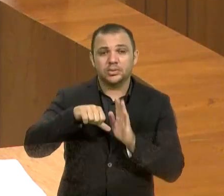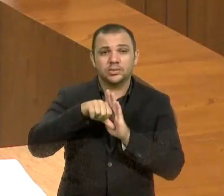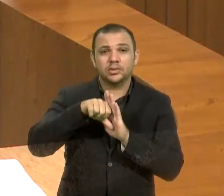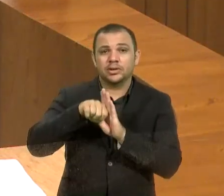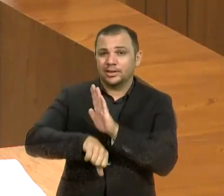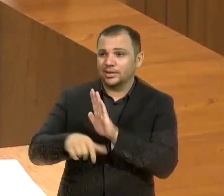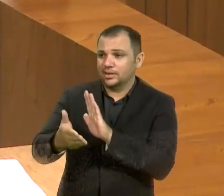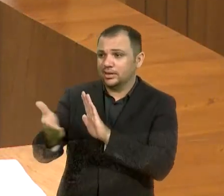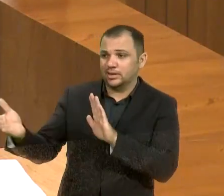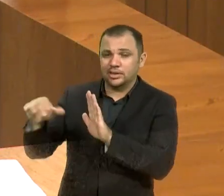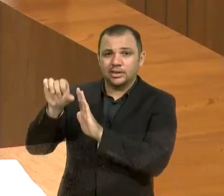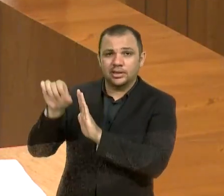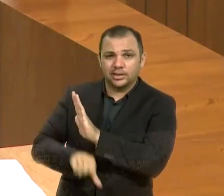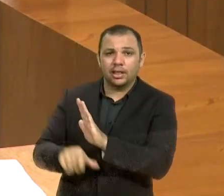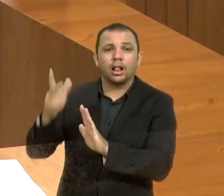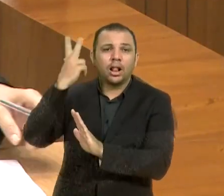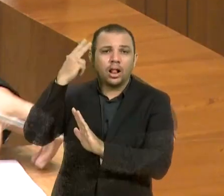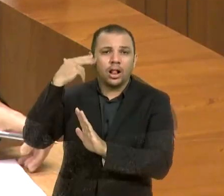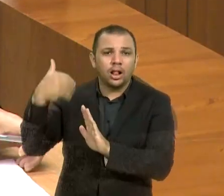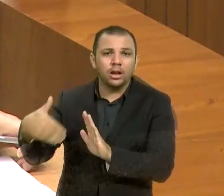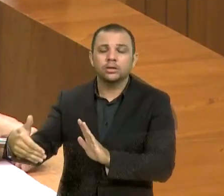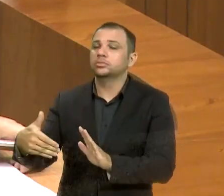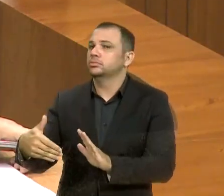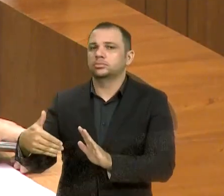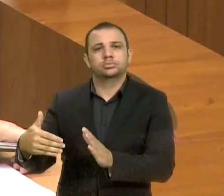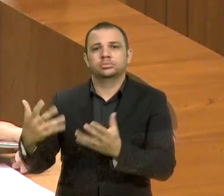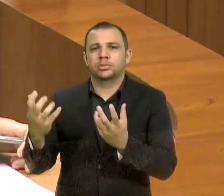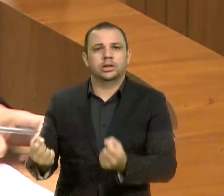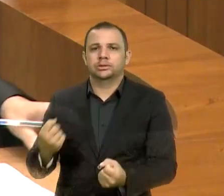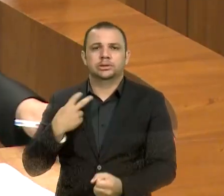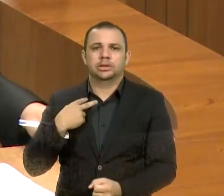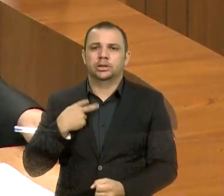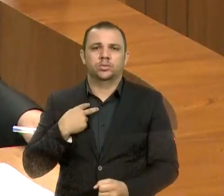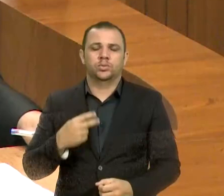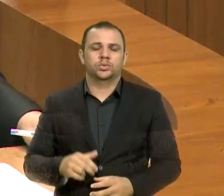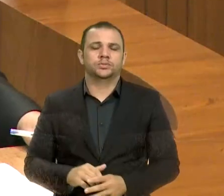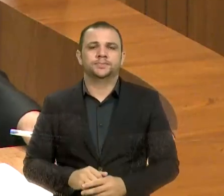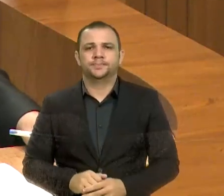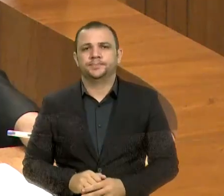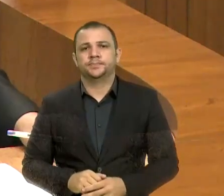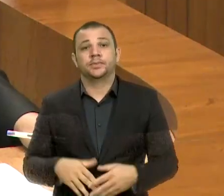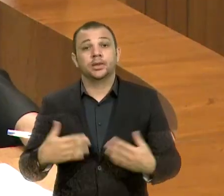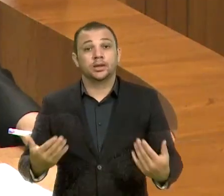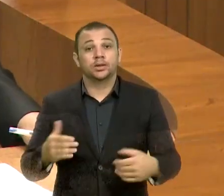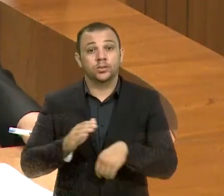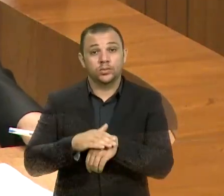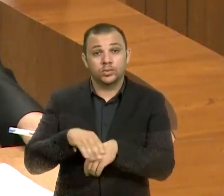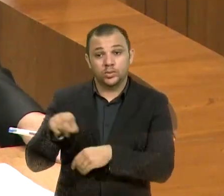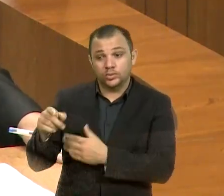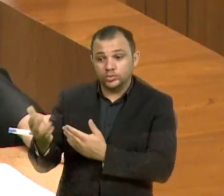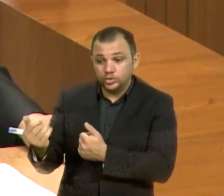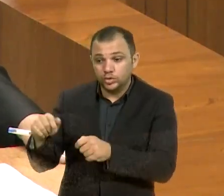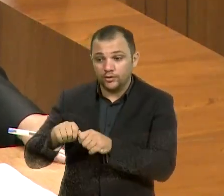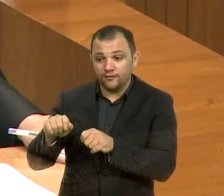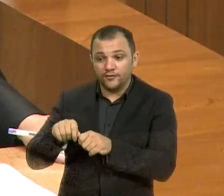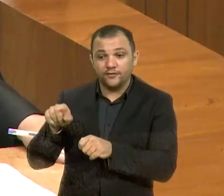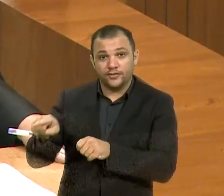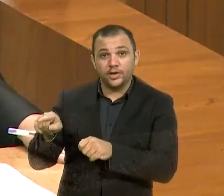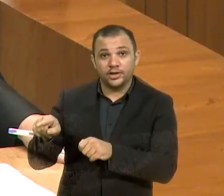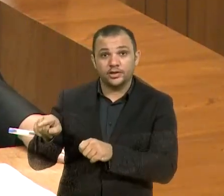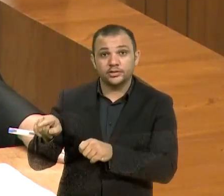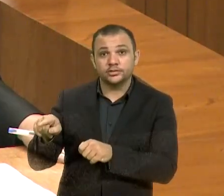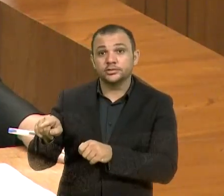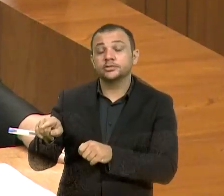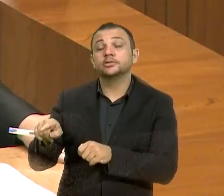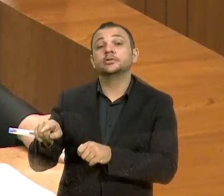De maneira nenhuma. Nós não podemos aceitar isso. Então, o ato desse rapaz aí, não